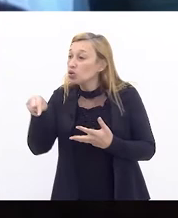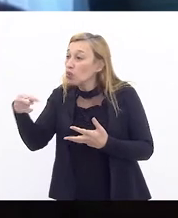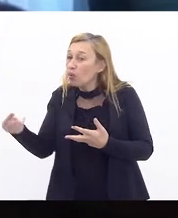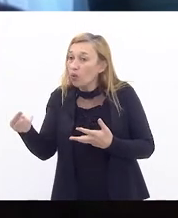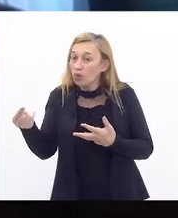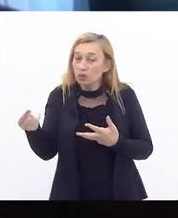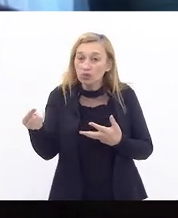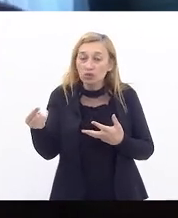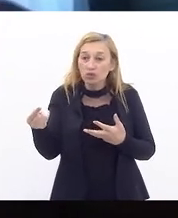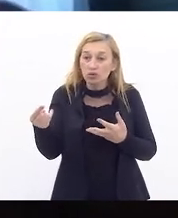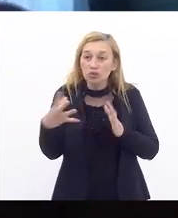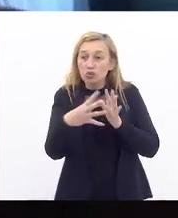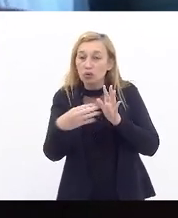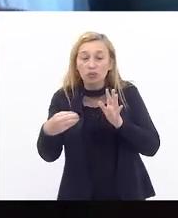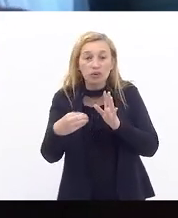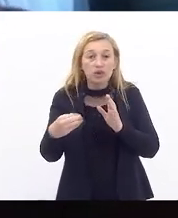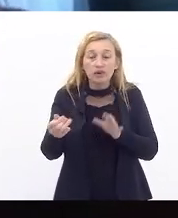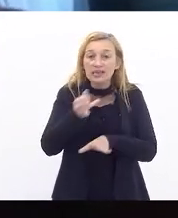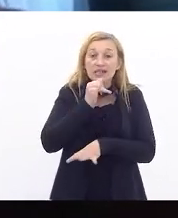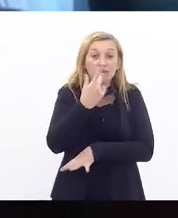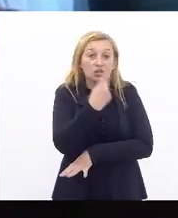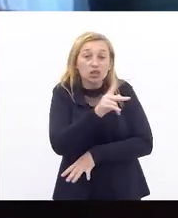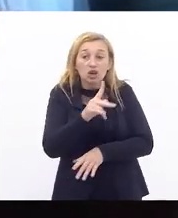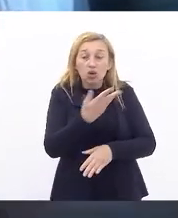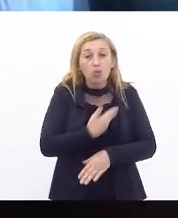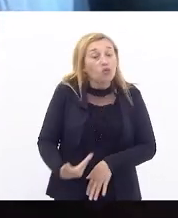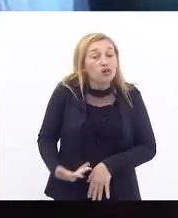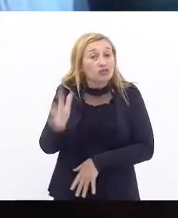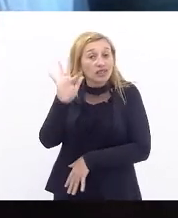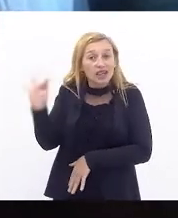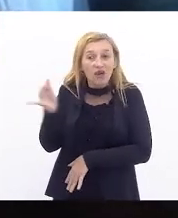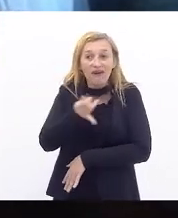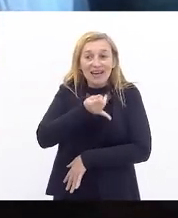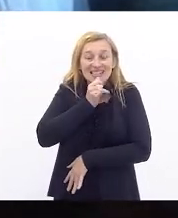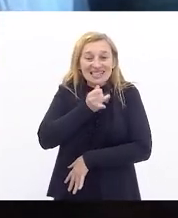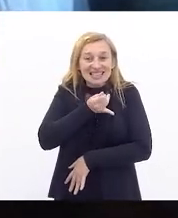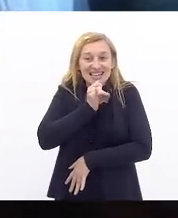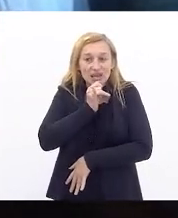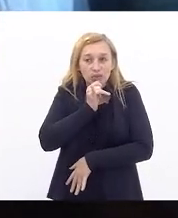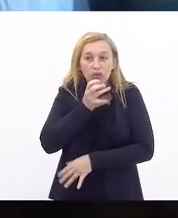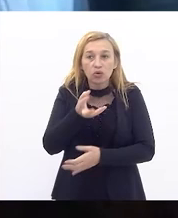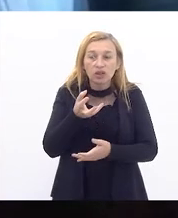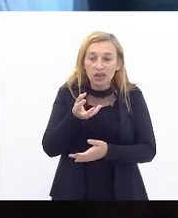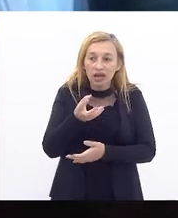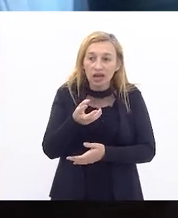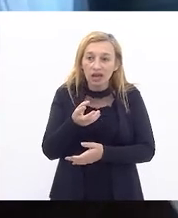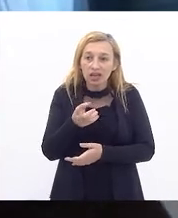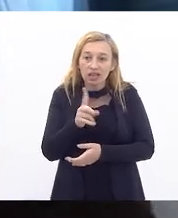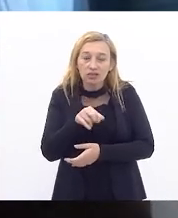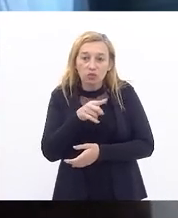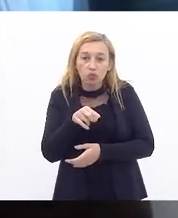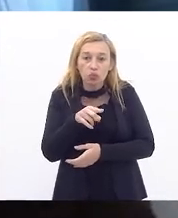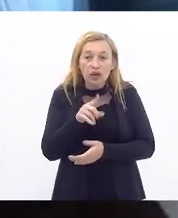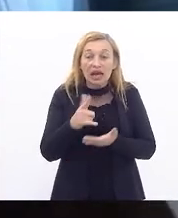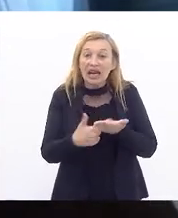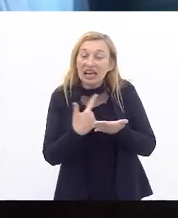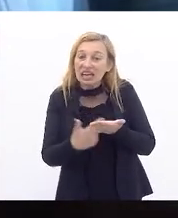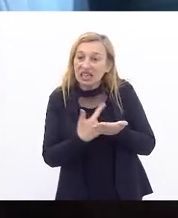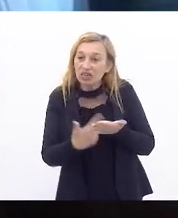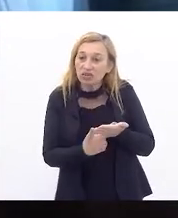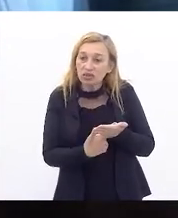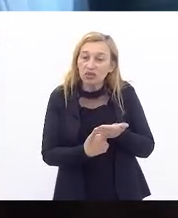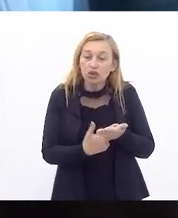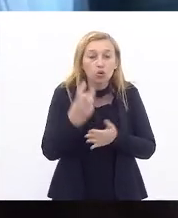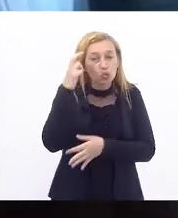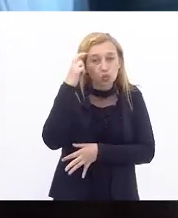mirem nesse exemplo, porque o governo federal, por exemplo, quer taxar os livros, quer taxar a